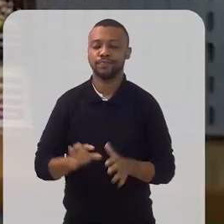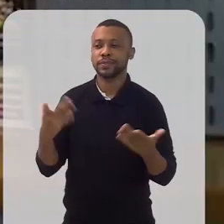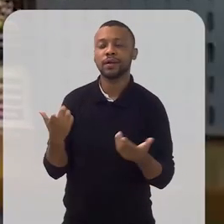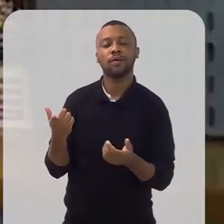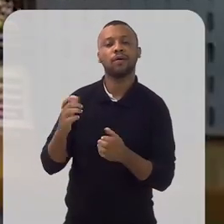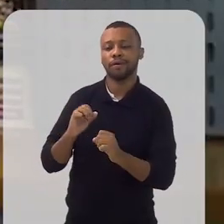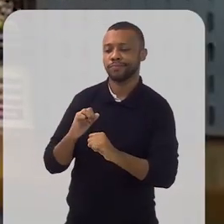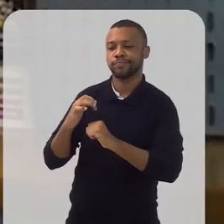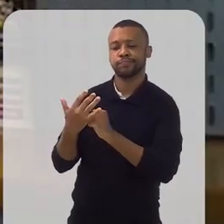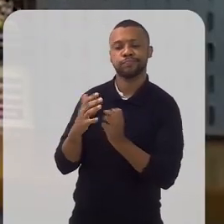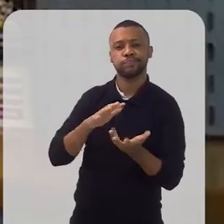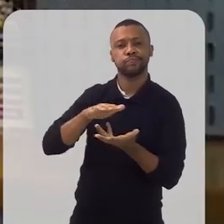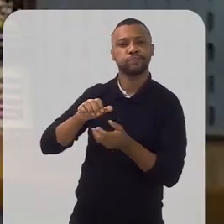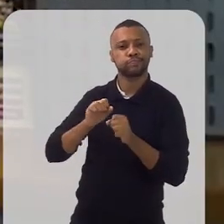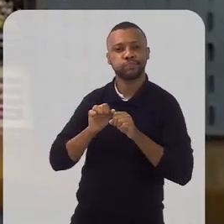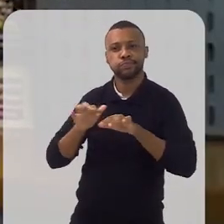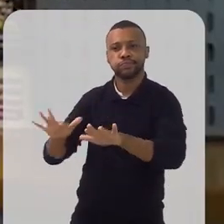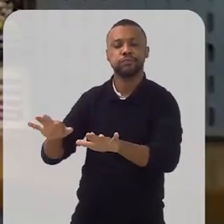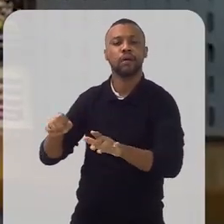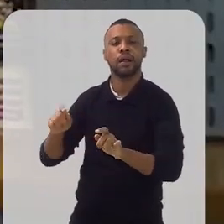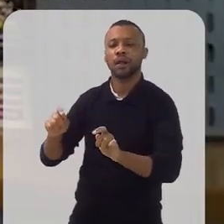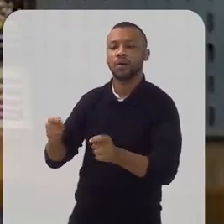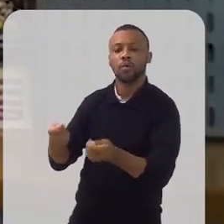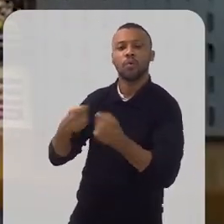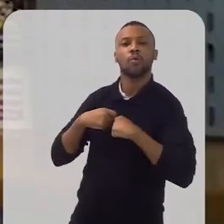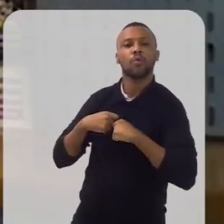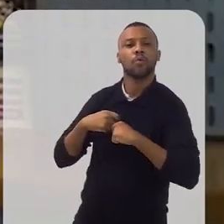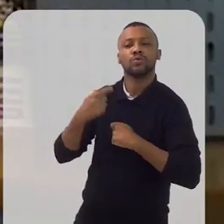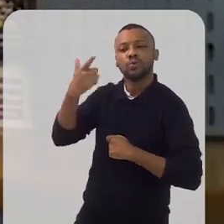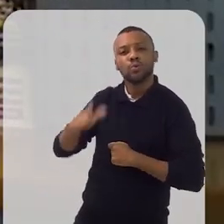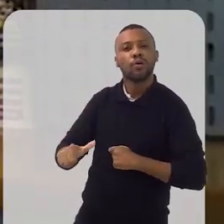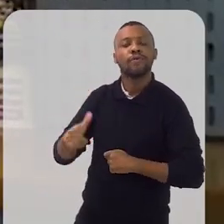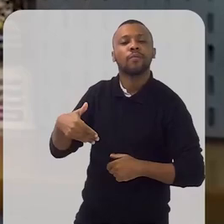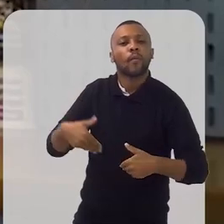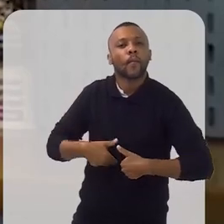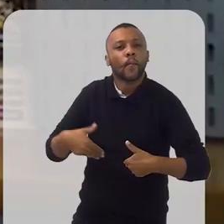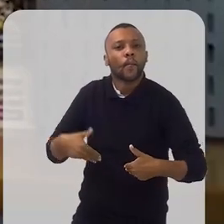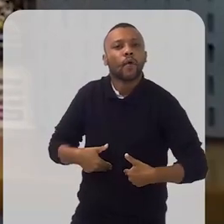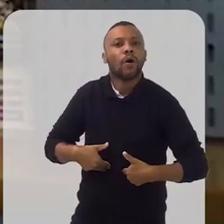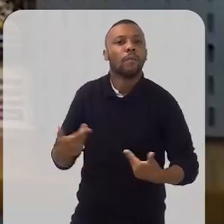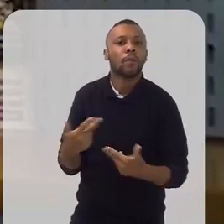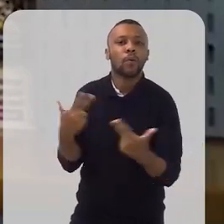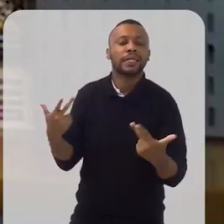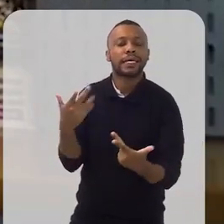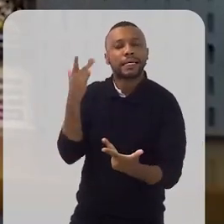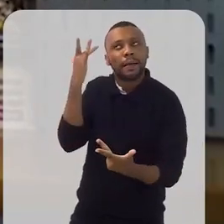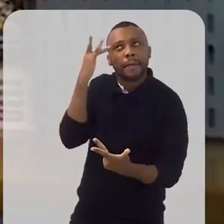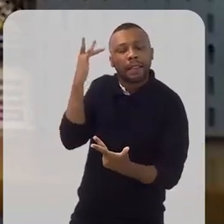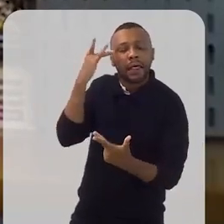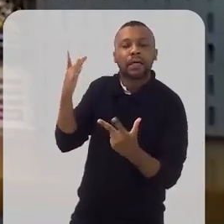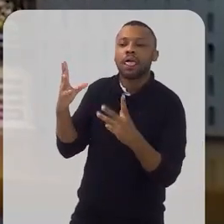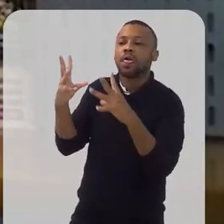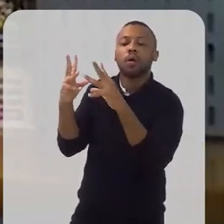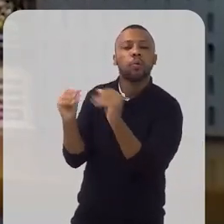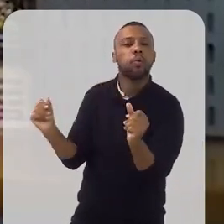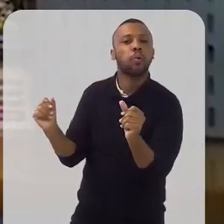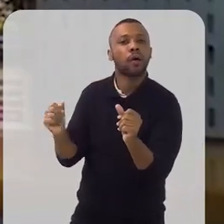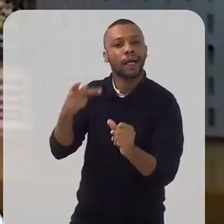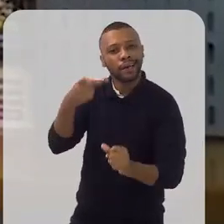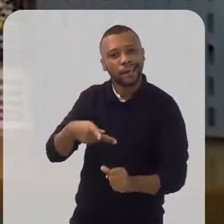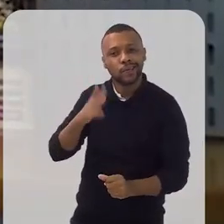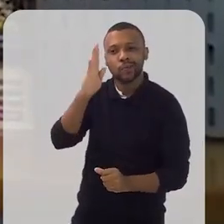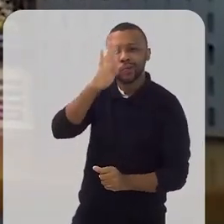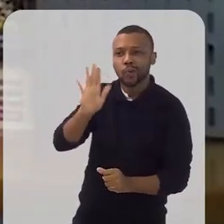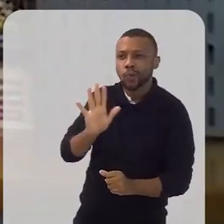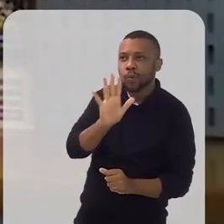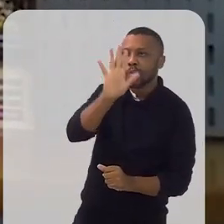a pandemia trouxe a fome de volta, coisa que a gente achava que não existia mais aqui no nosso quintal,